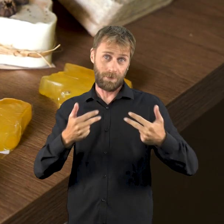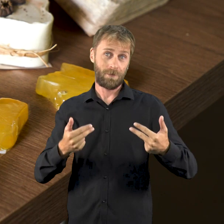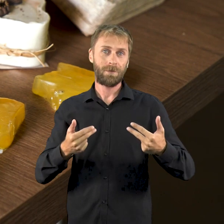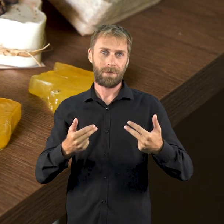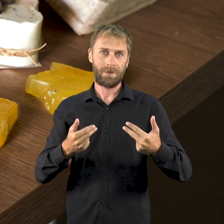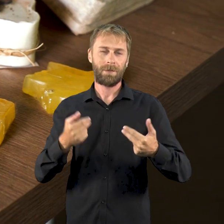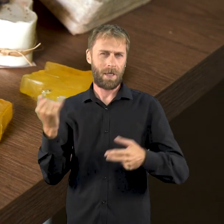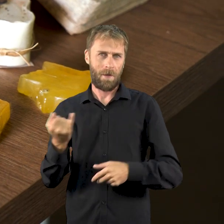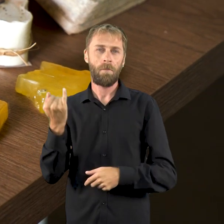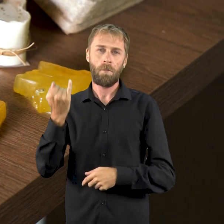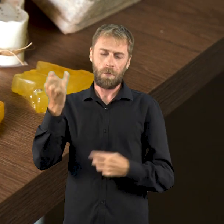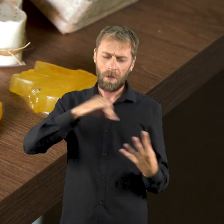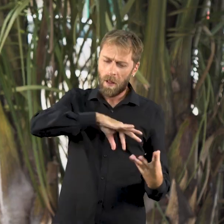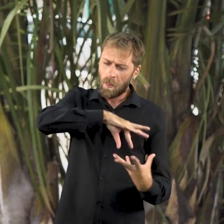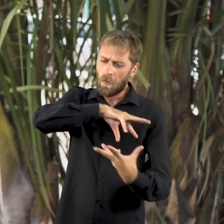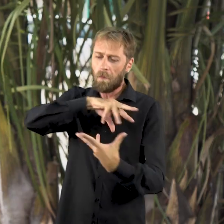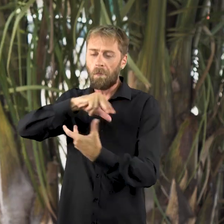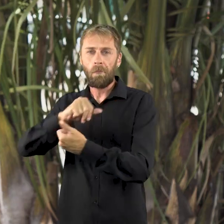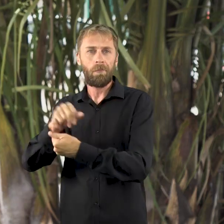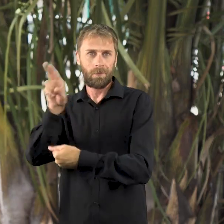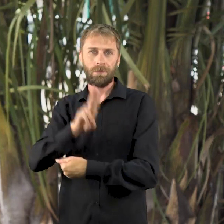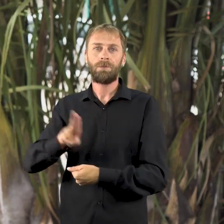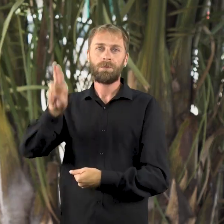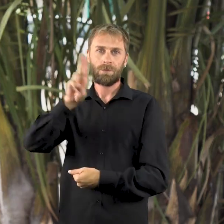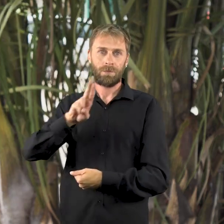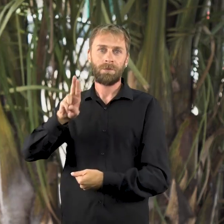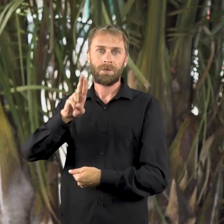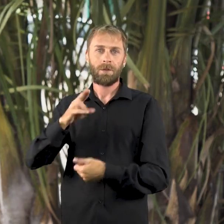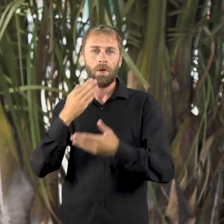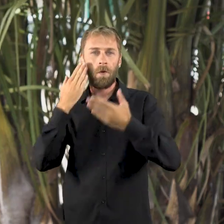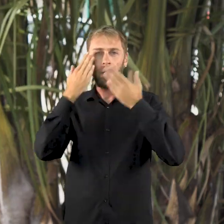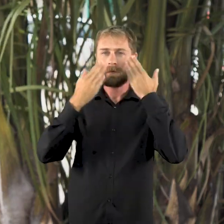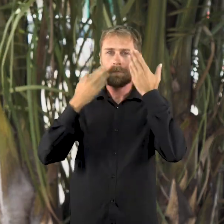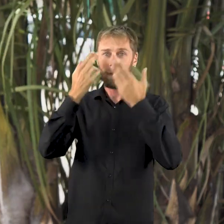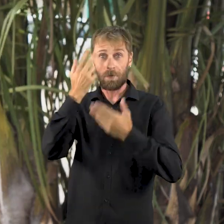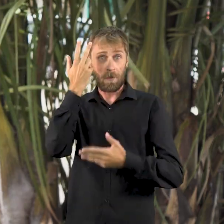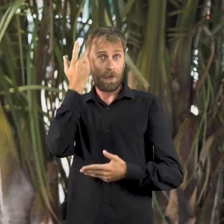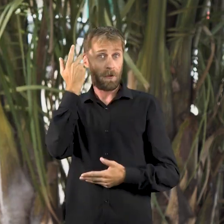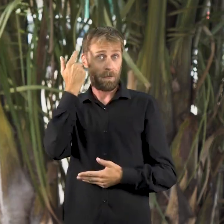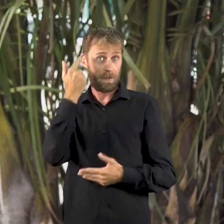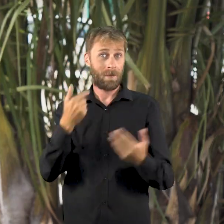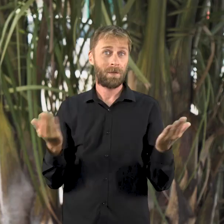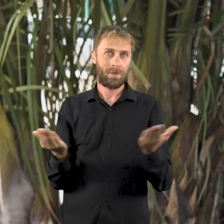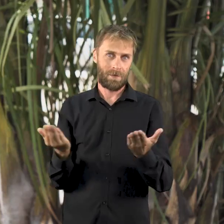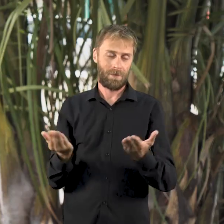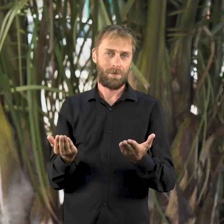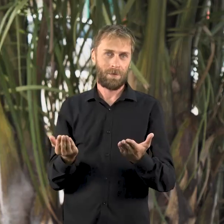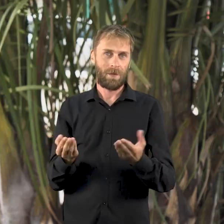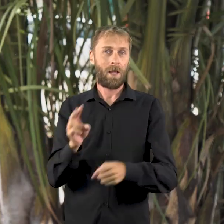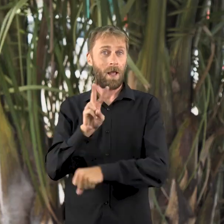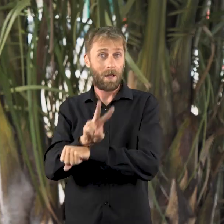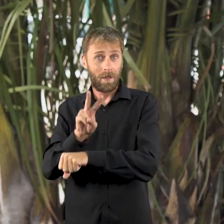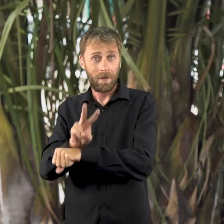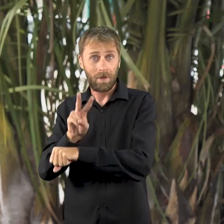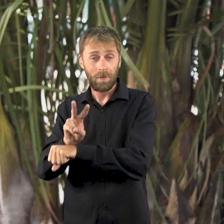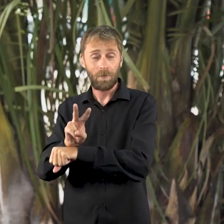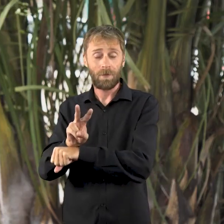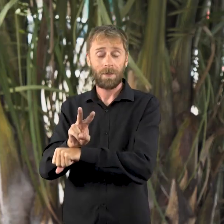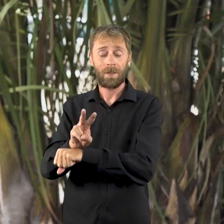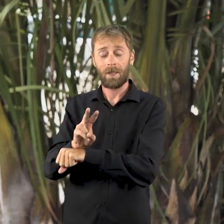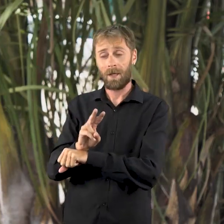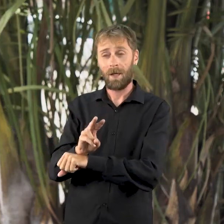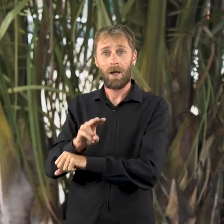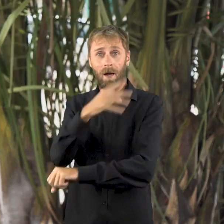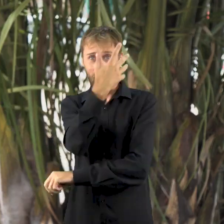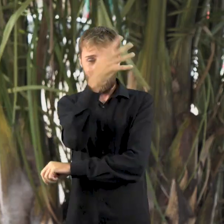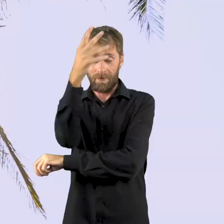uma tendência mundial, que é utilizar os cosméticos veganos, naturais, que não são tão agressivos nem ao corpo humano e